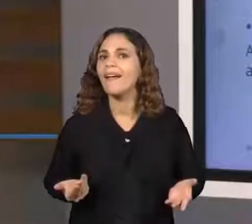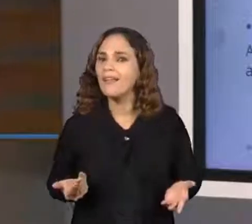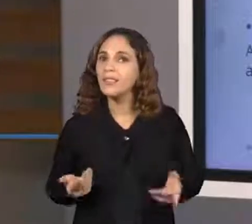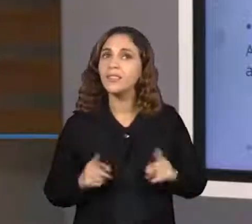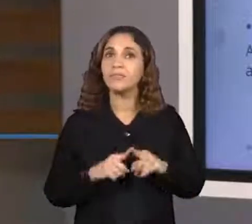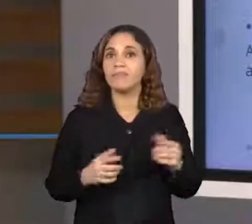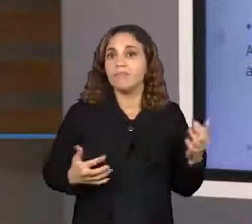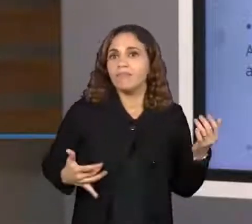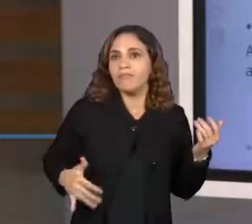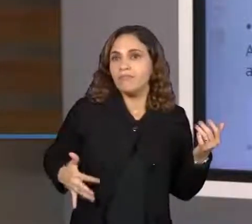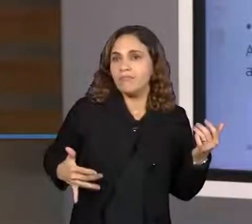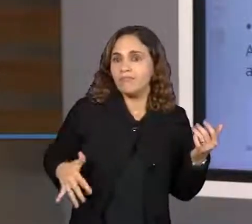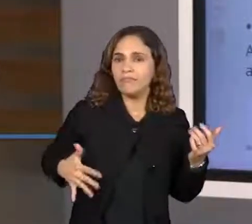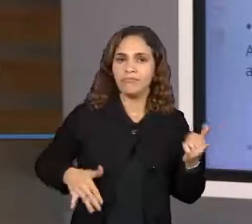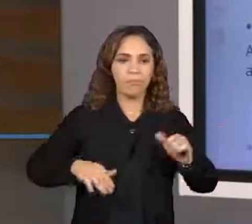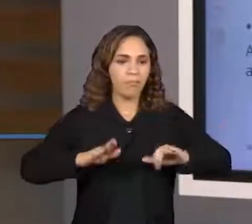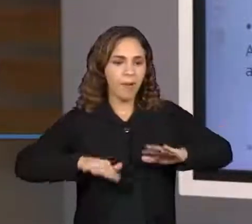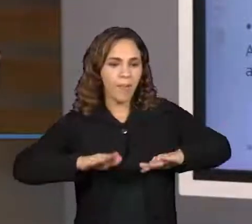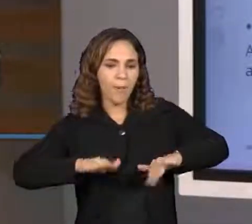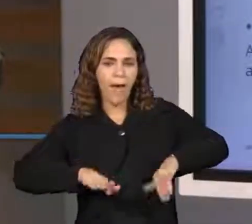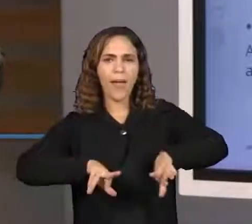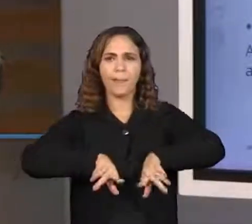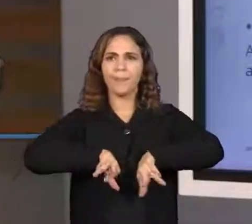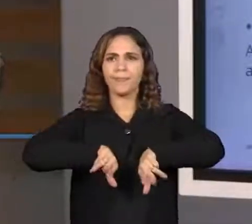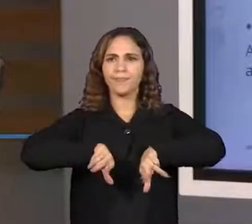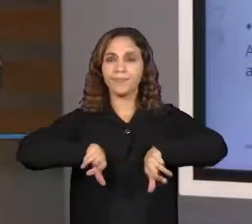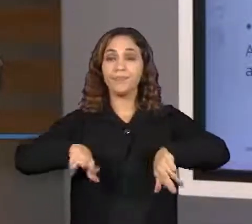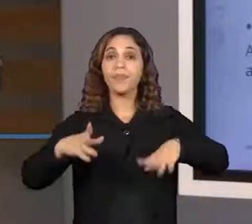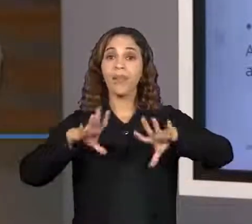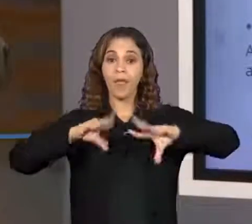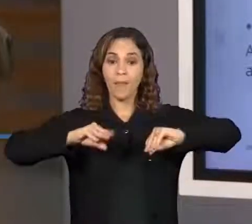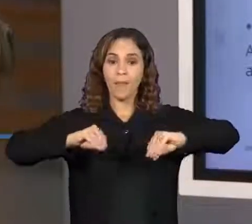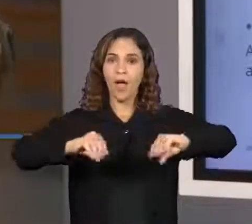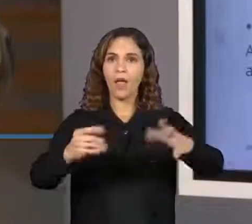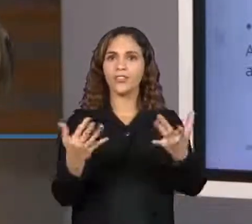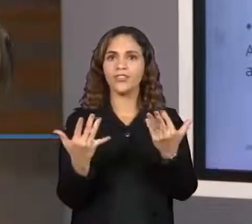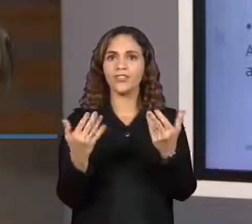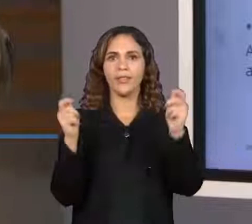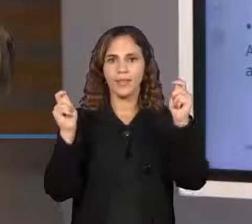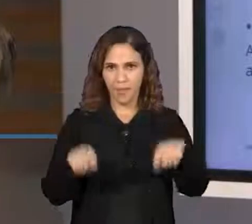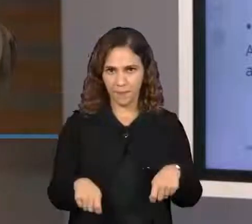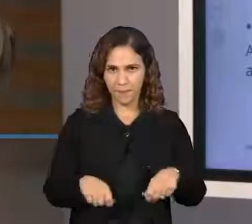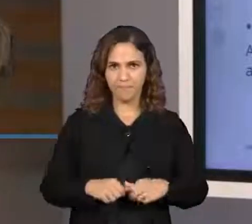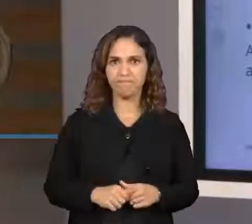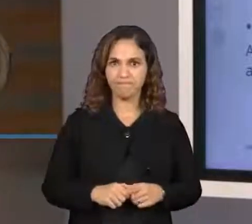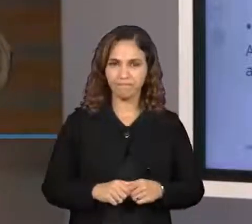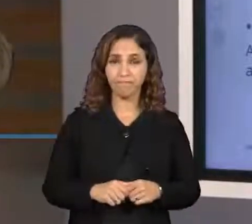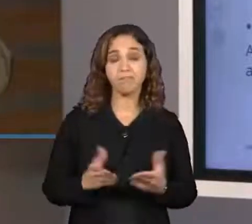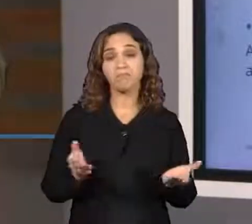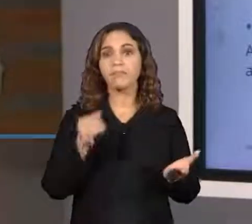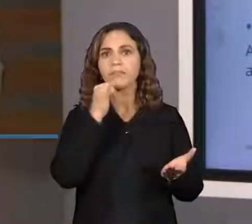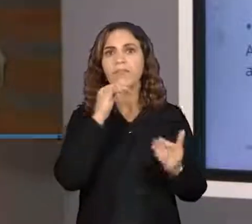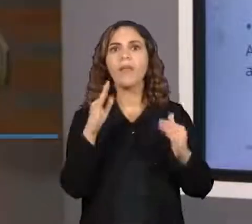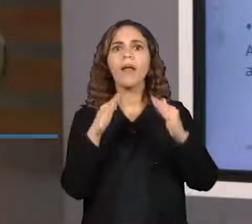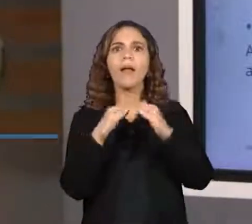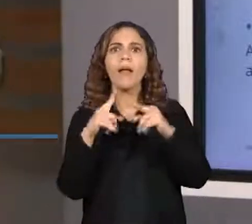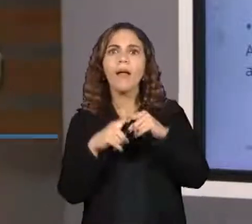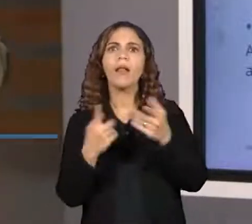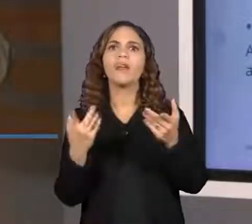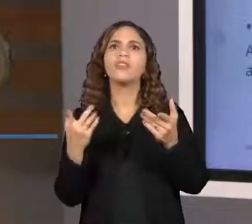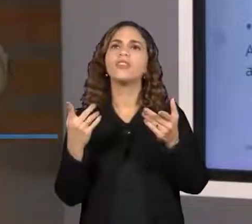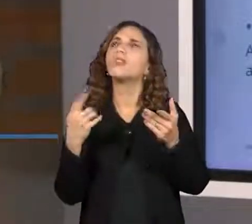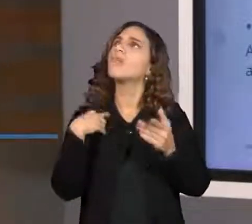instrumento. Então, são coisas que eu consigo tocar, pegar. Uma igreja, um